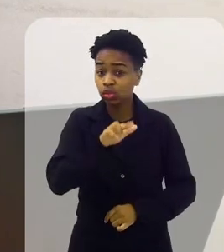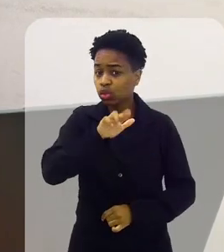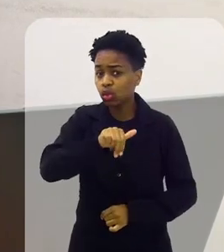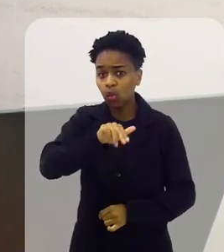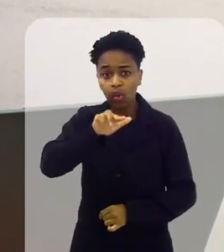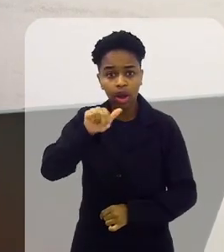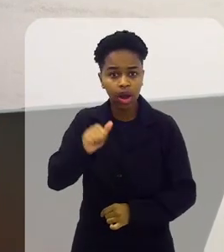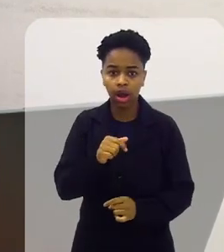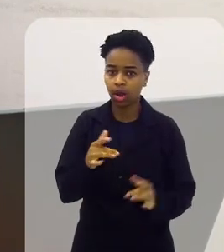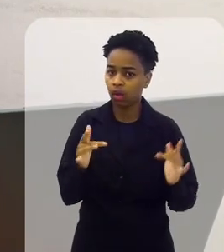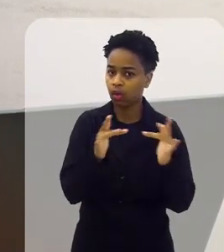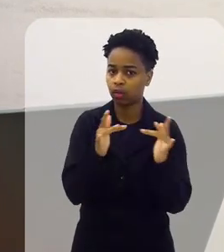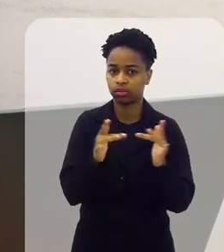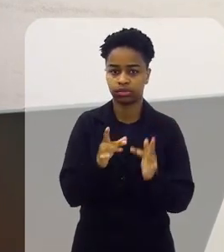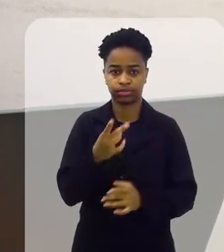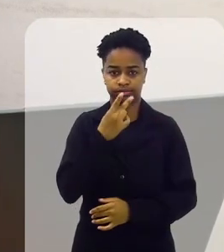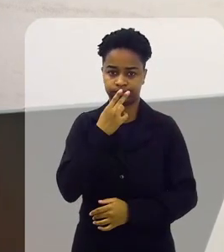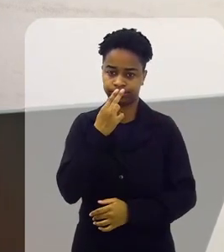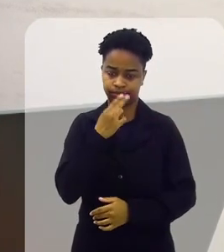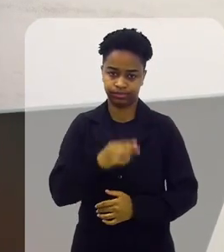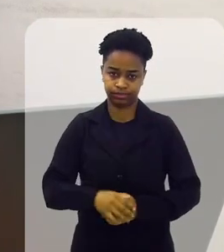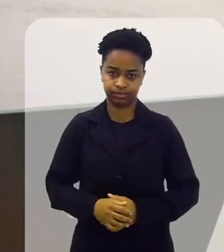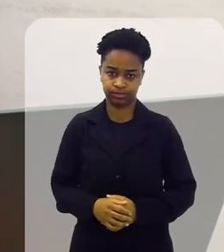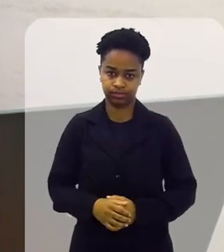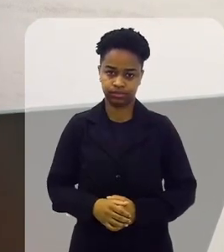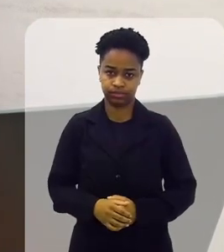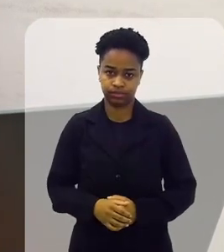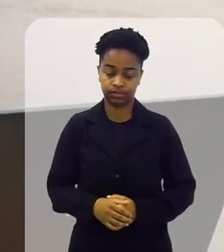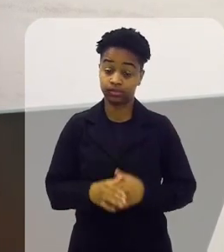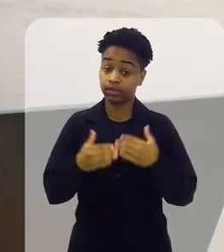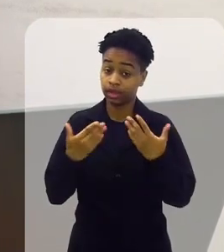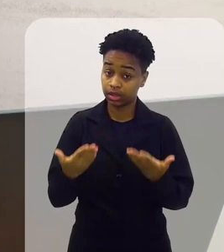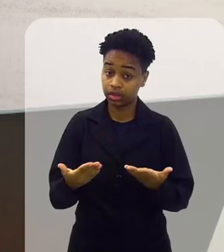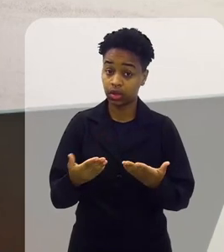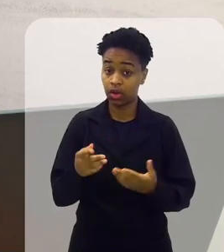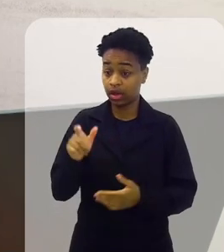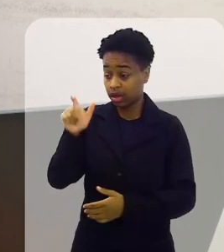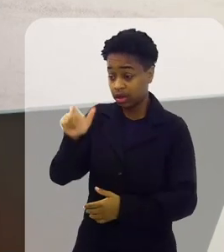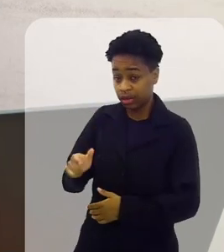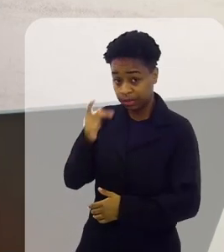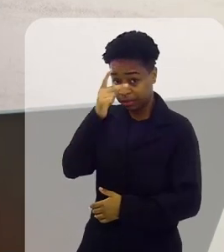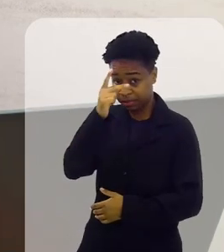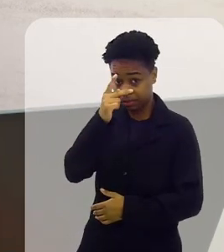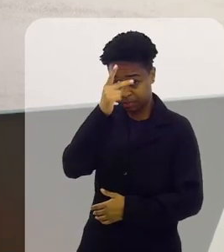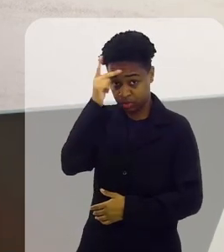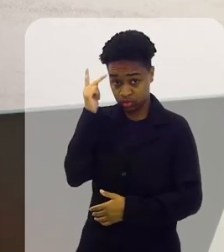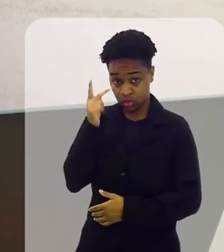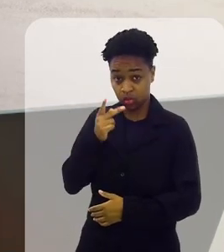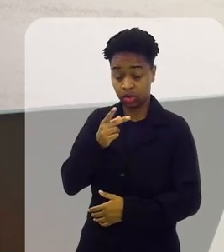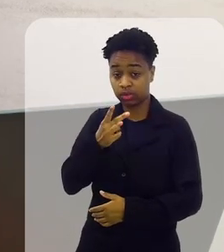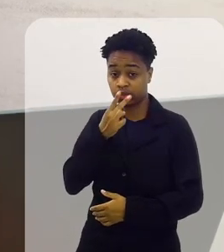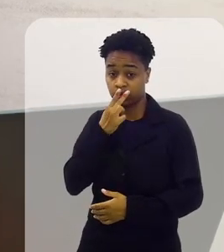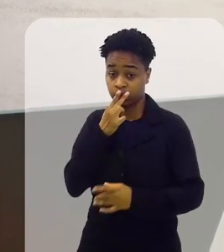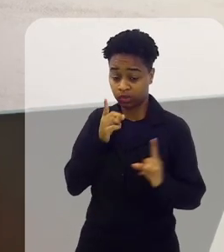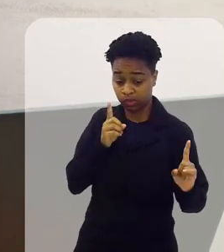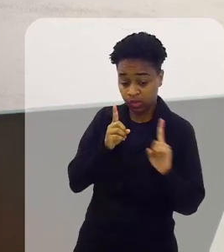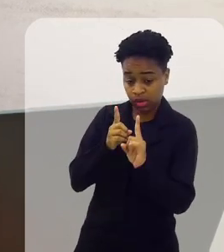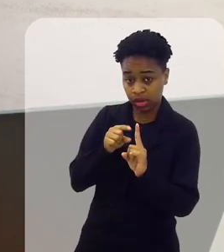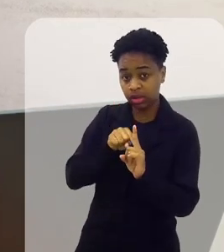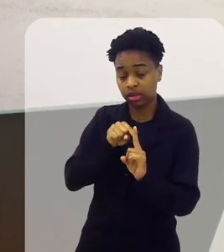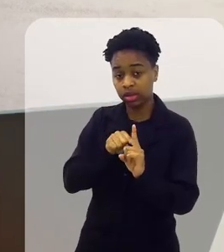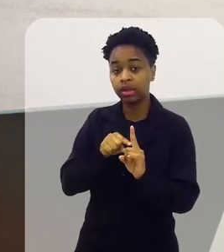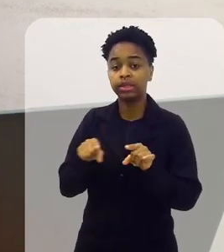teve aquela condição de fumar, certo? Então, o tabagista passivo, ele vai